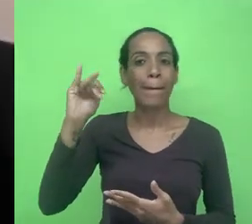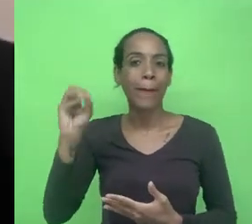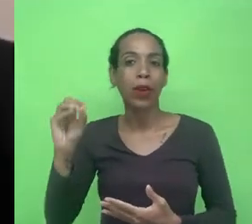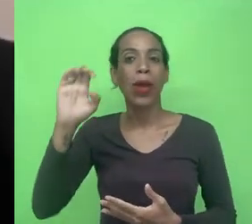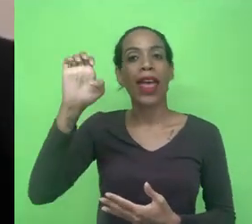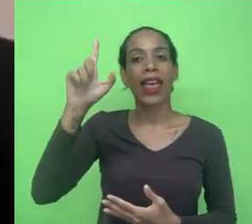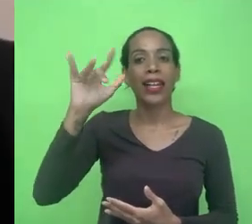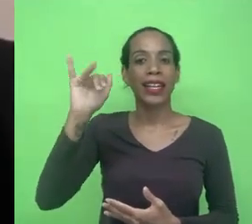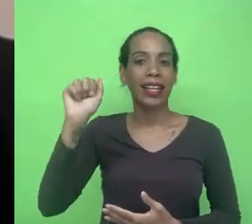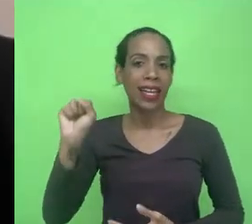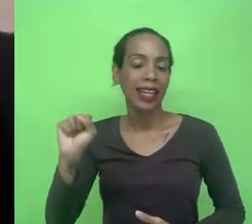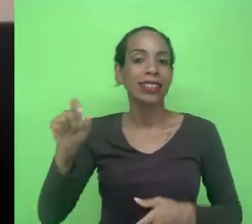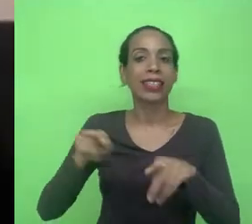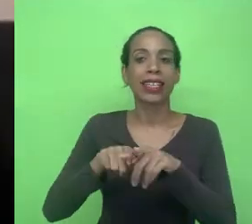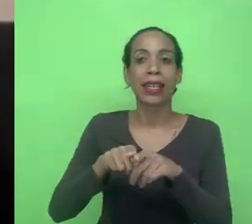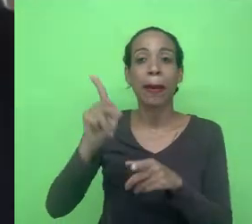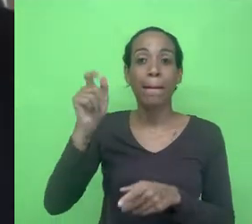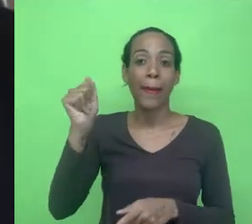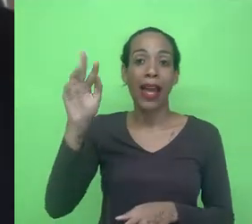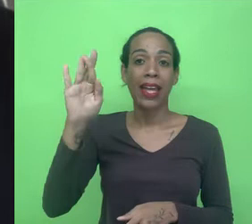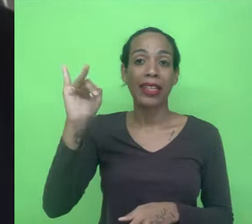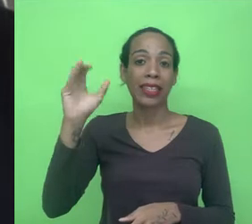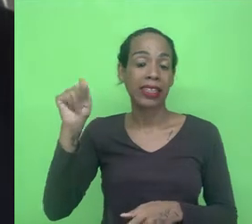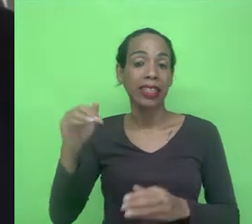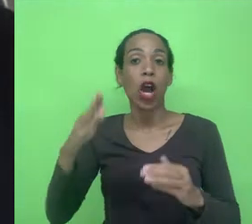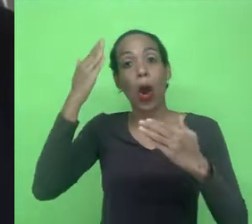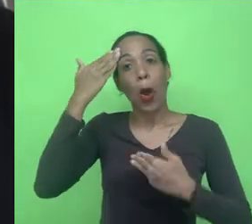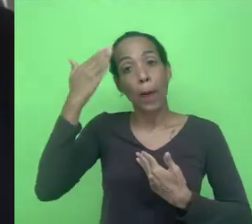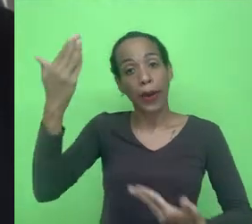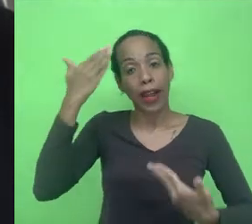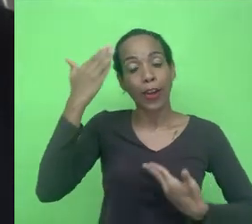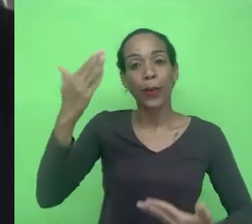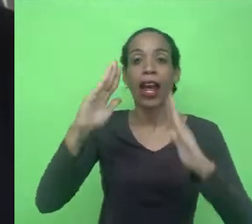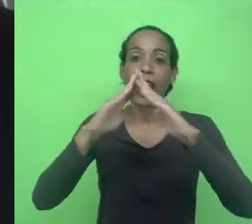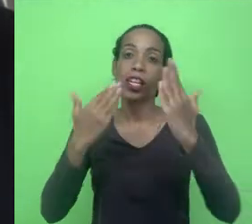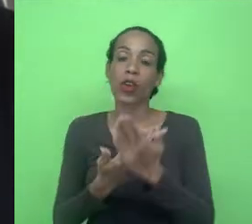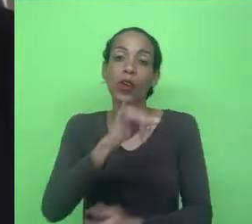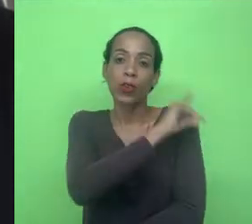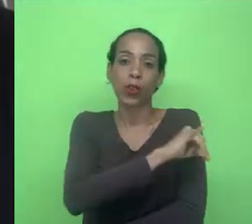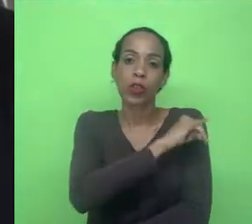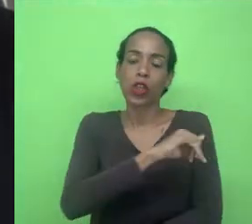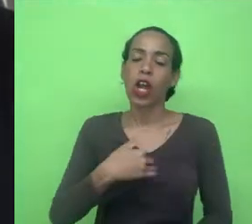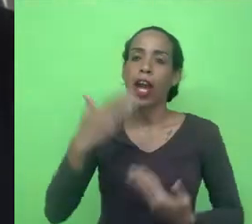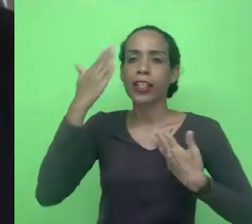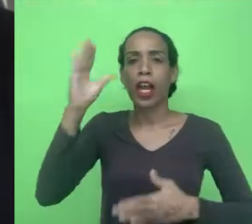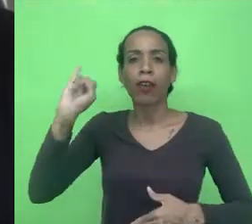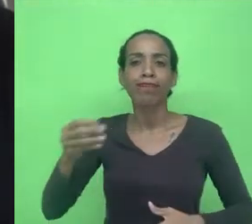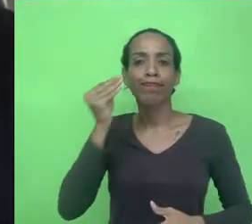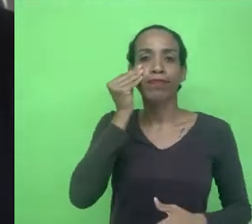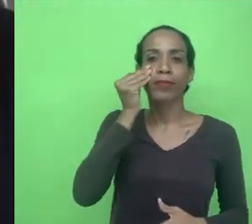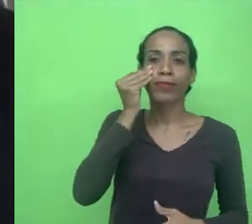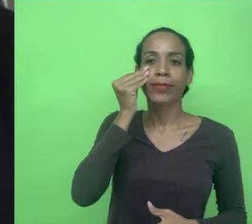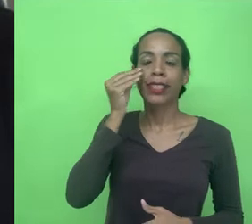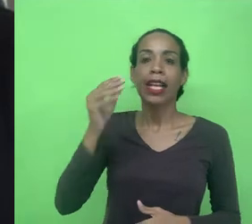Obrigado à Escola Judicial do Rio de Janeiro. Obrigado, Daniela, por essa oportunidade. Eu acho que ações como essa são